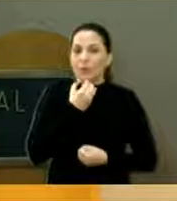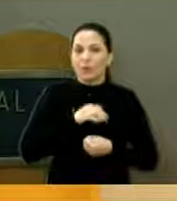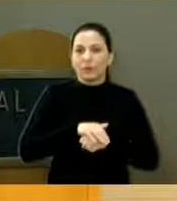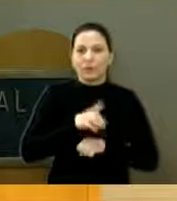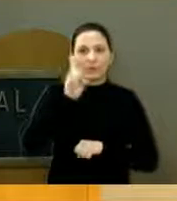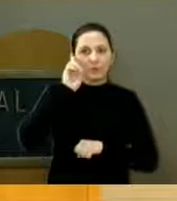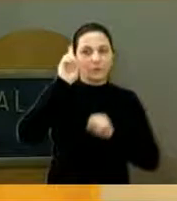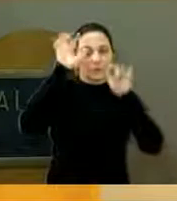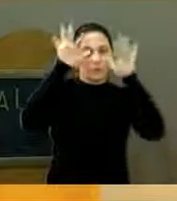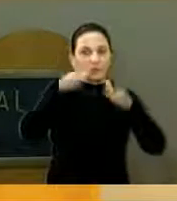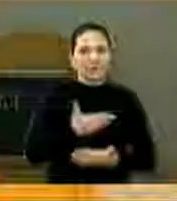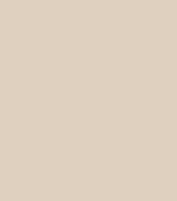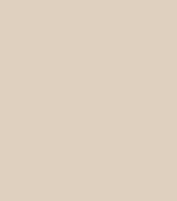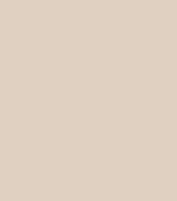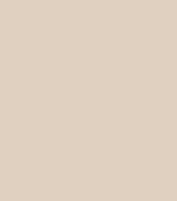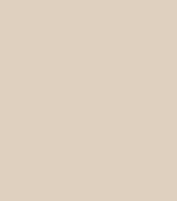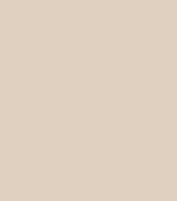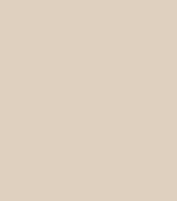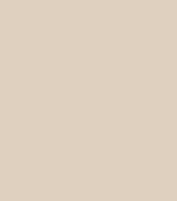abençoe a todos. Tchau,